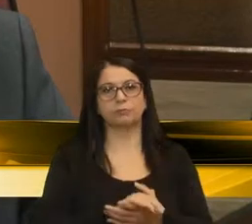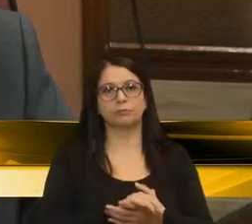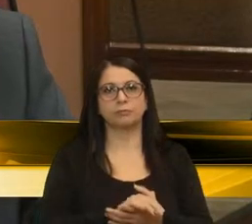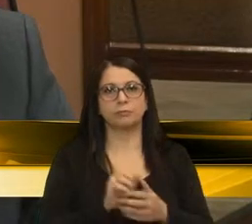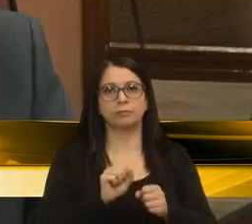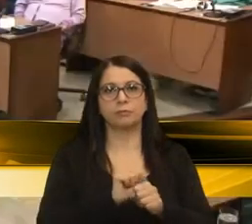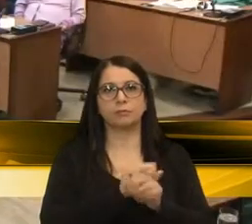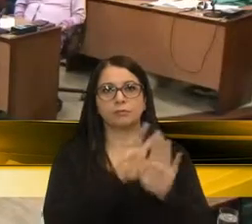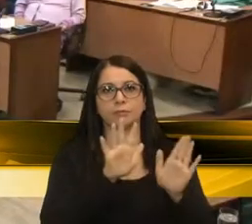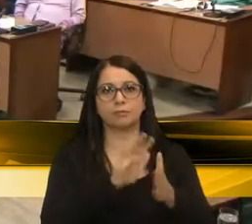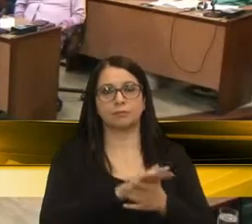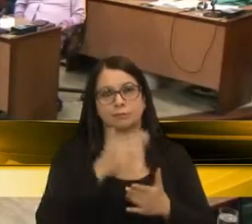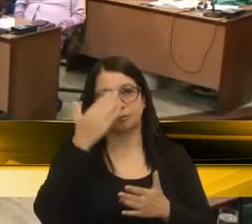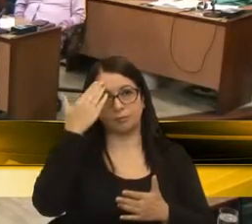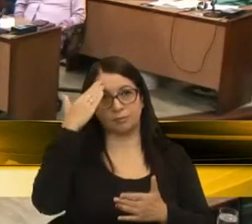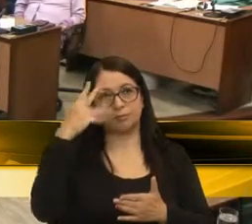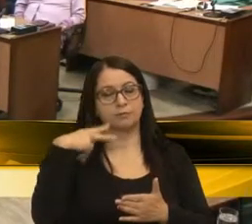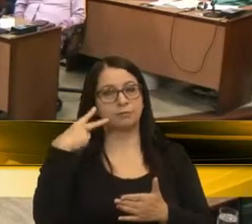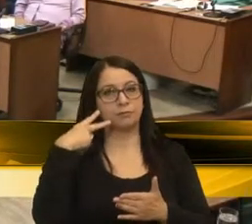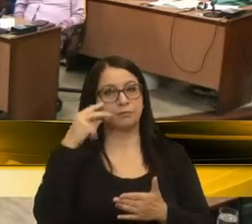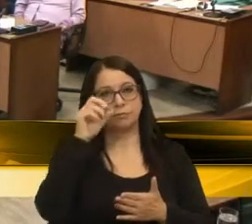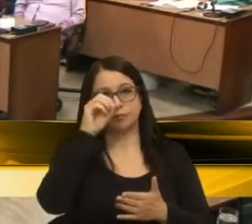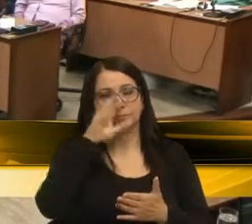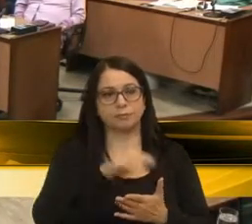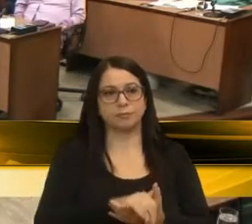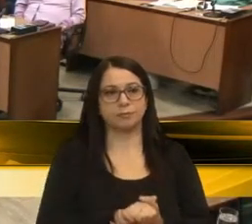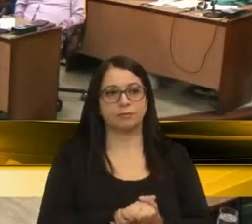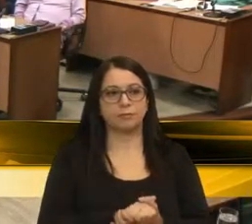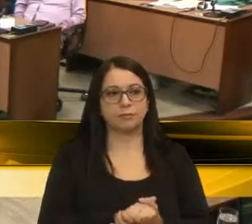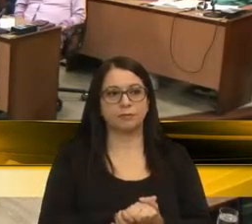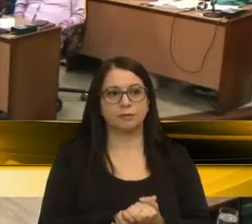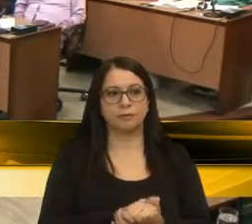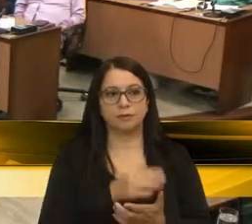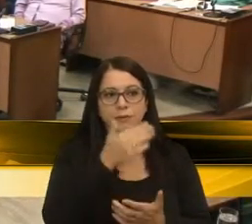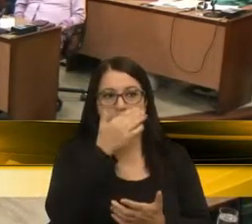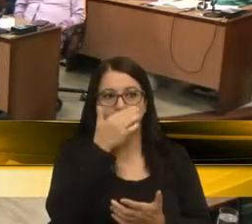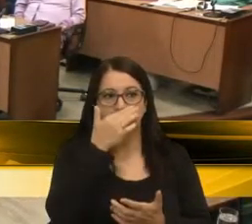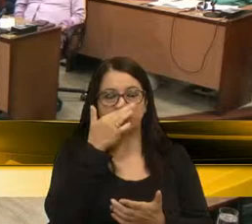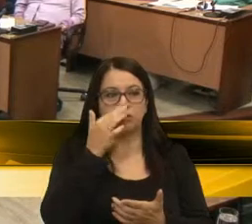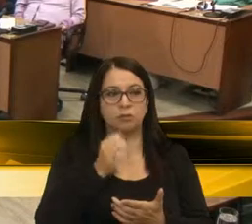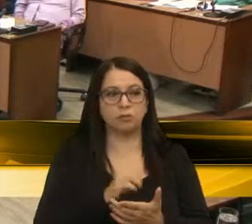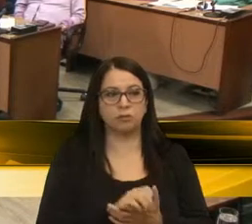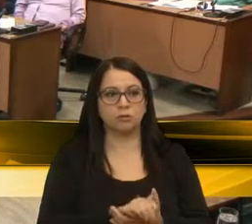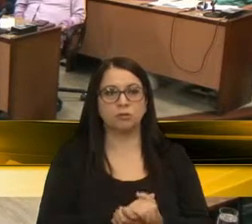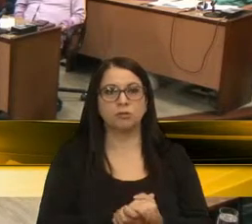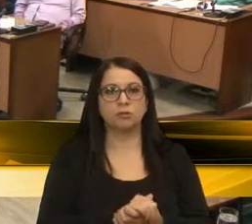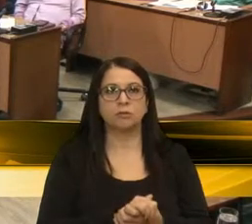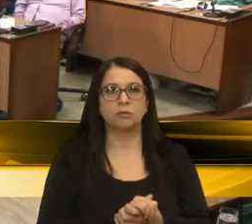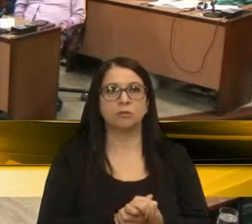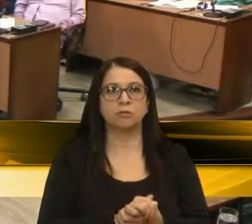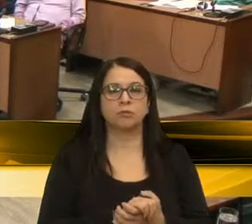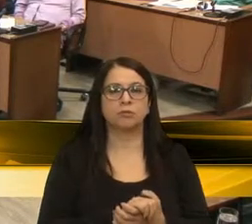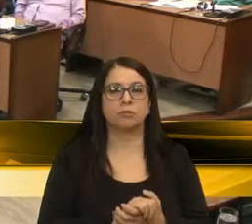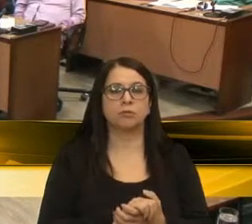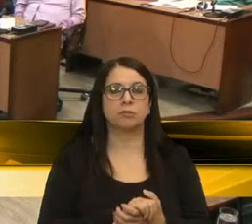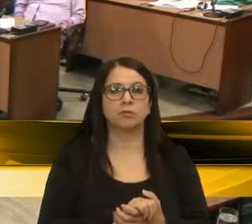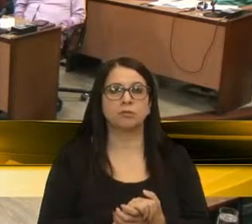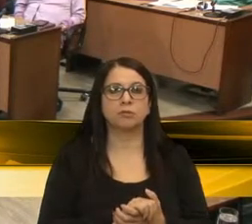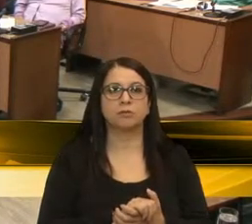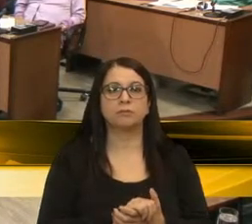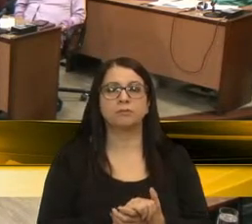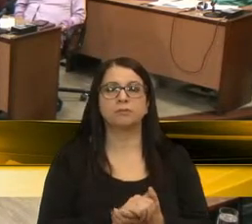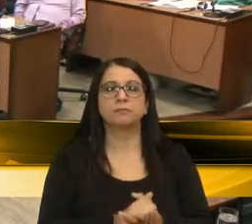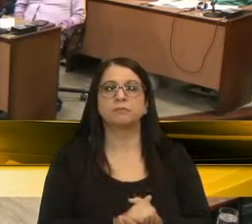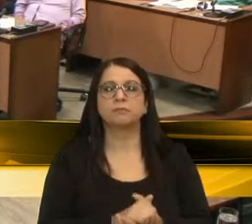sua explanação. Obrigada, vereador Fiuza. Vereador Adilon. Obrigado, vereadora Paula, pela